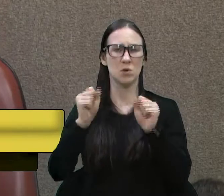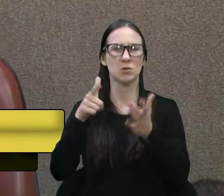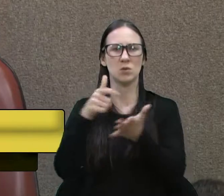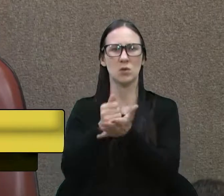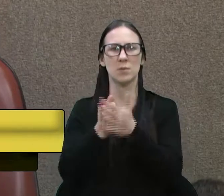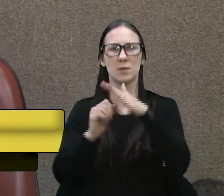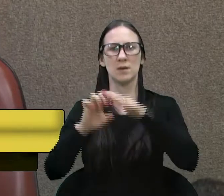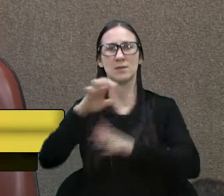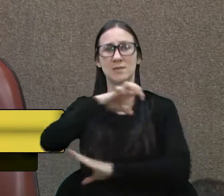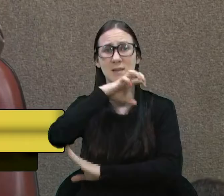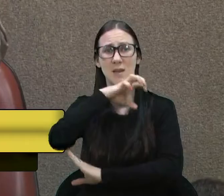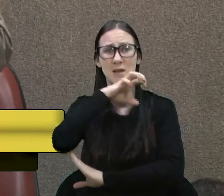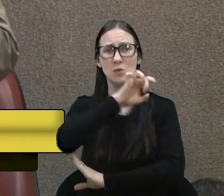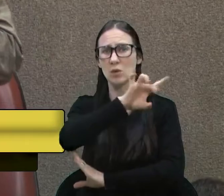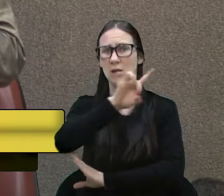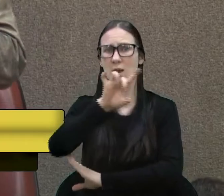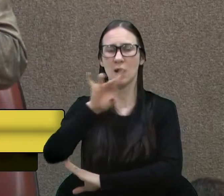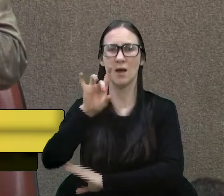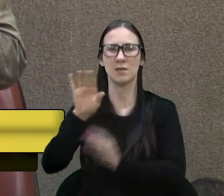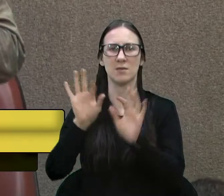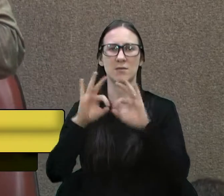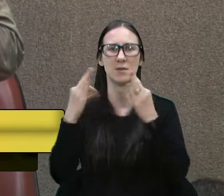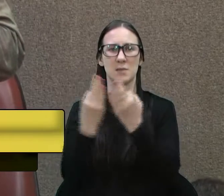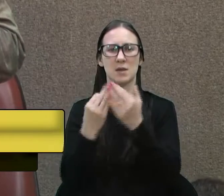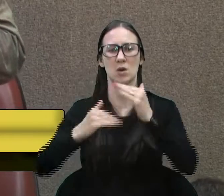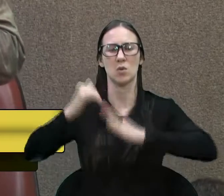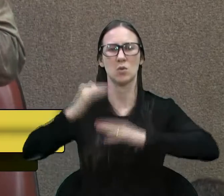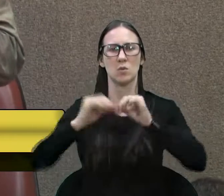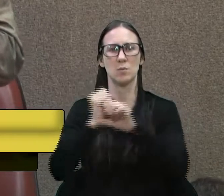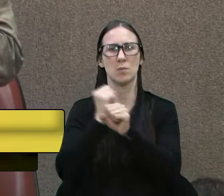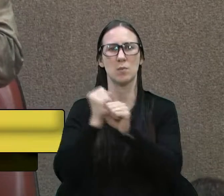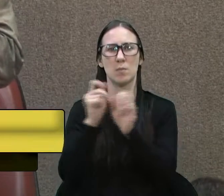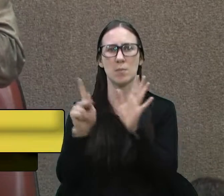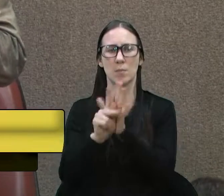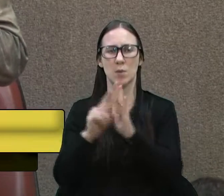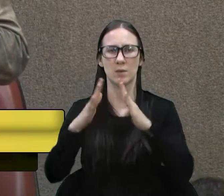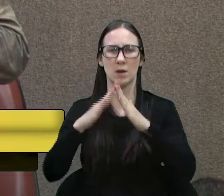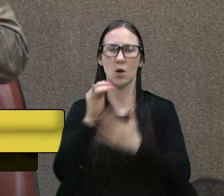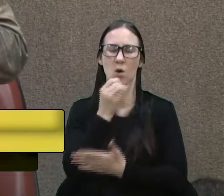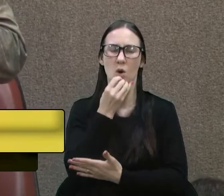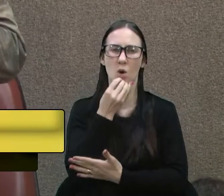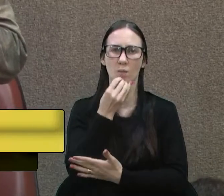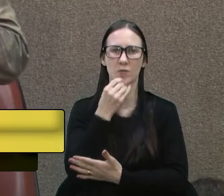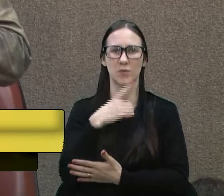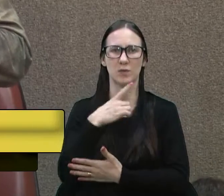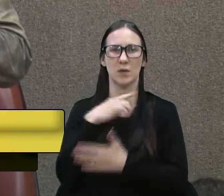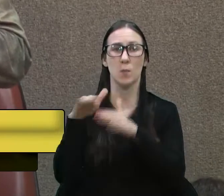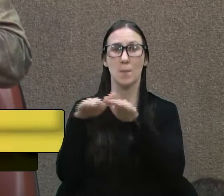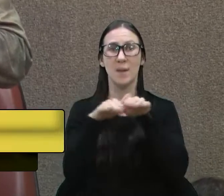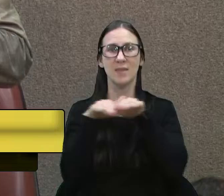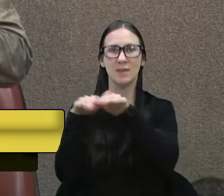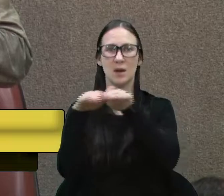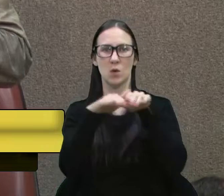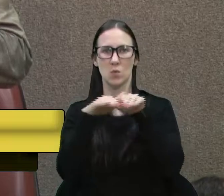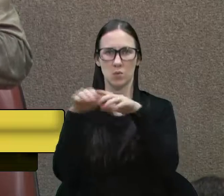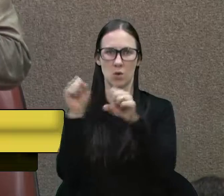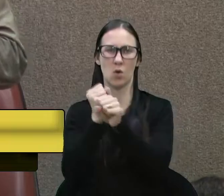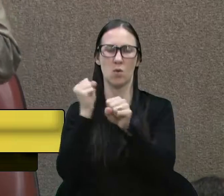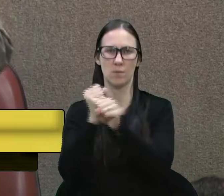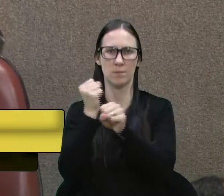E cada morador constrói sua casa. Claro que tem o padrão da Secretaria de Obras, evidentemente, da Secretaria de Habitação.